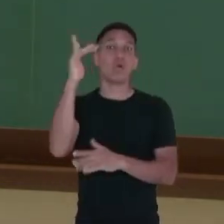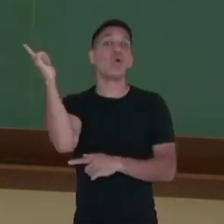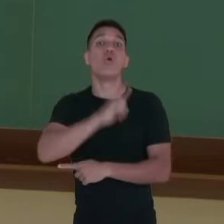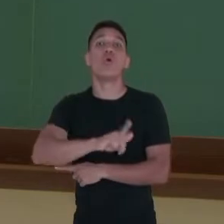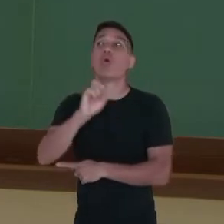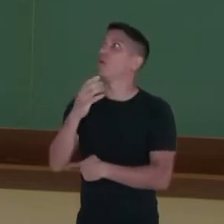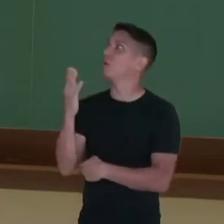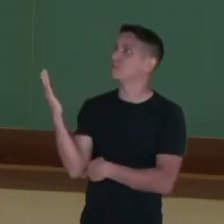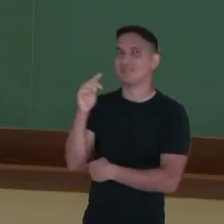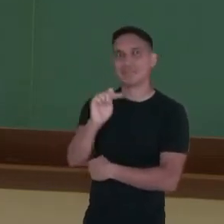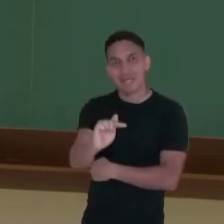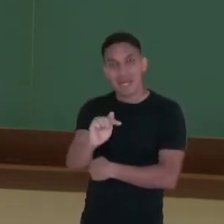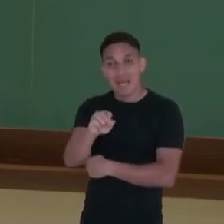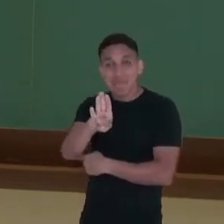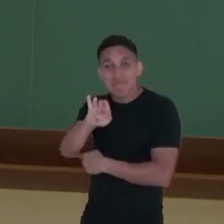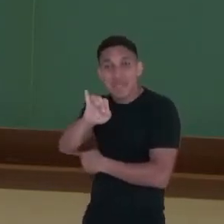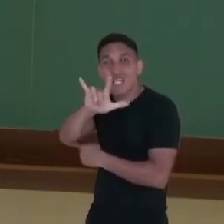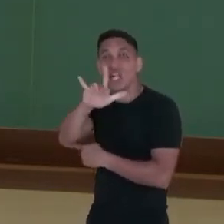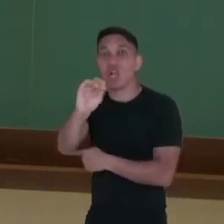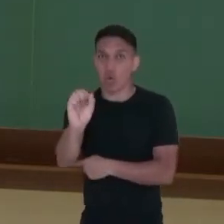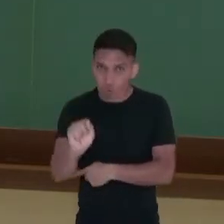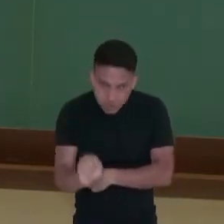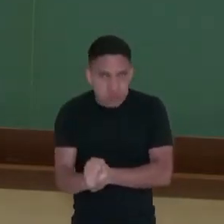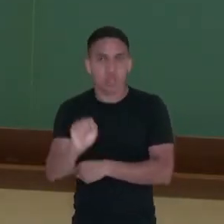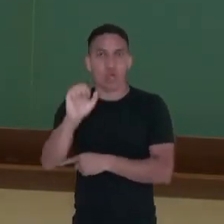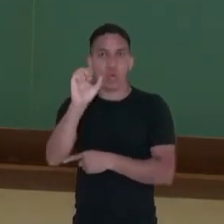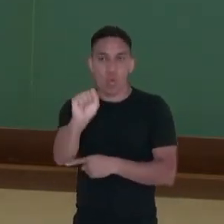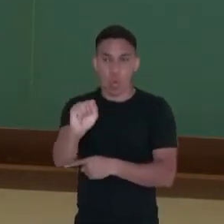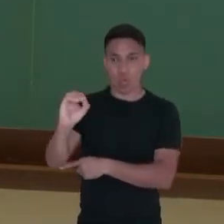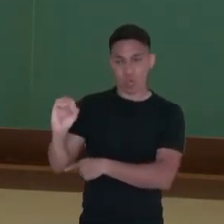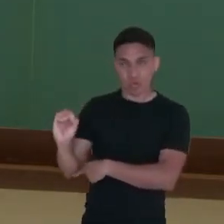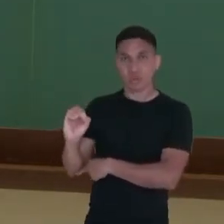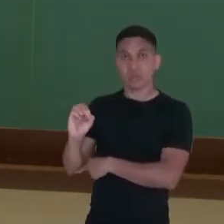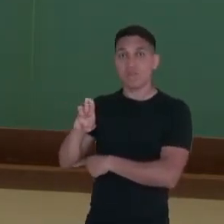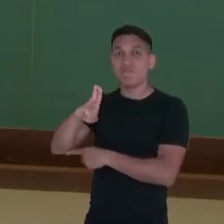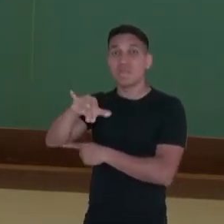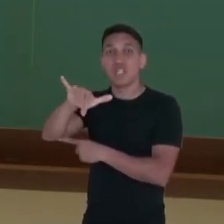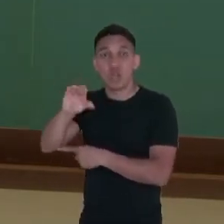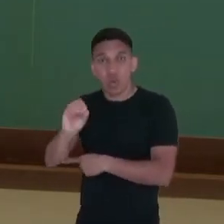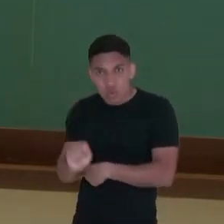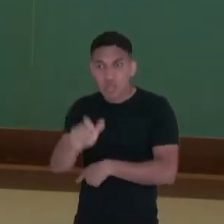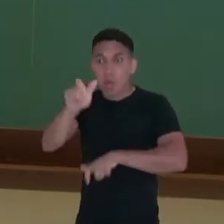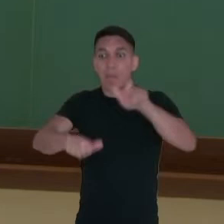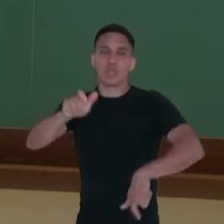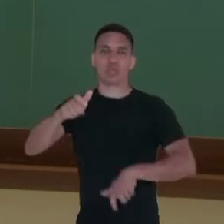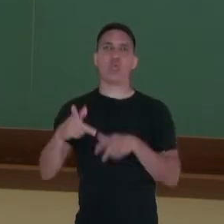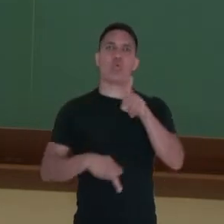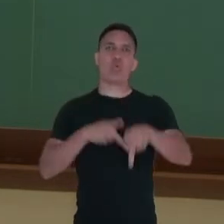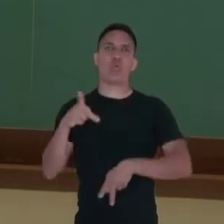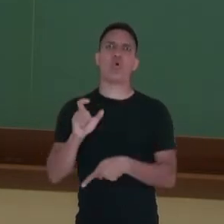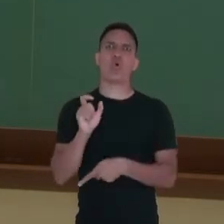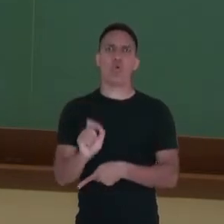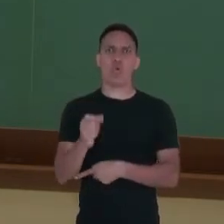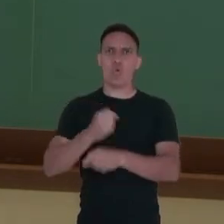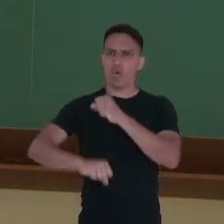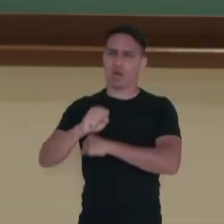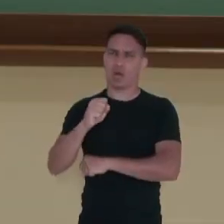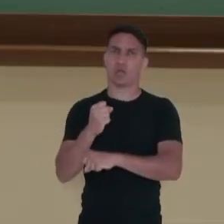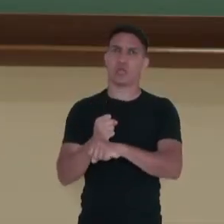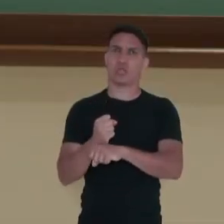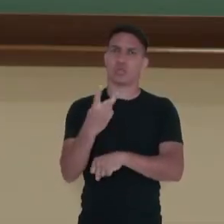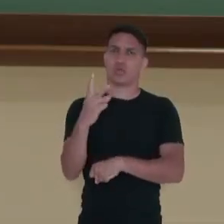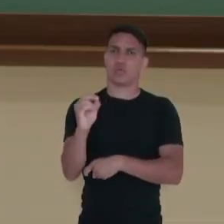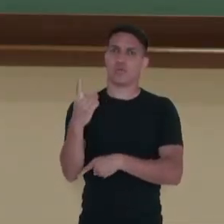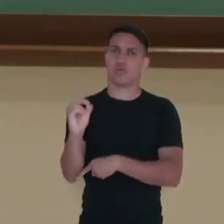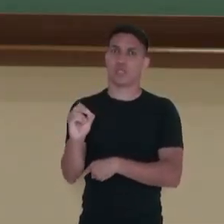bilhões e 800 milhões de pessoas no ano de 2020. O planeta nunca esteve tão populoso e isso,